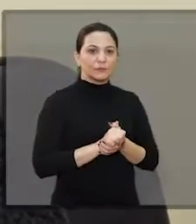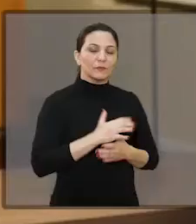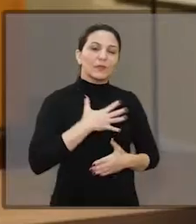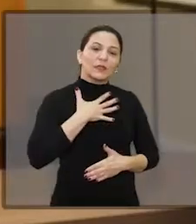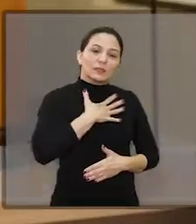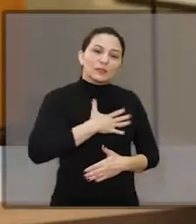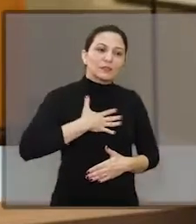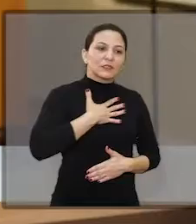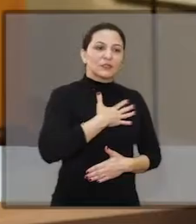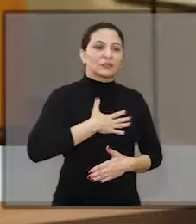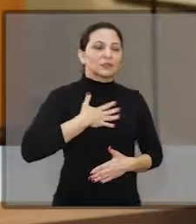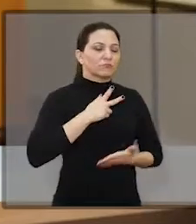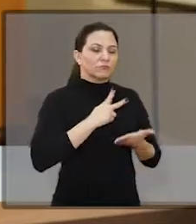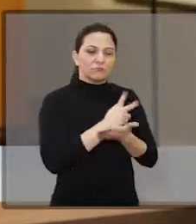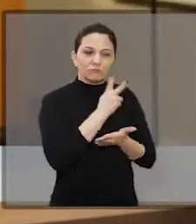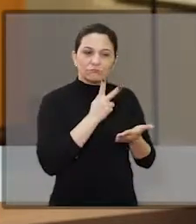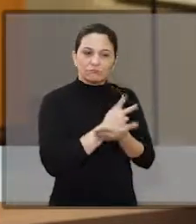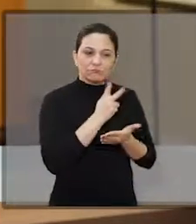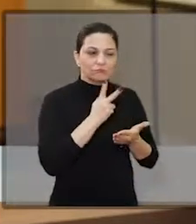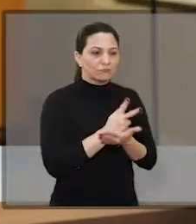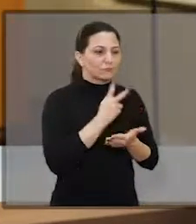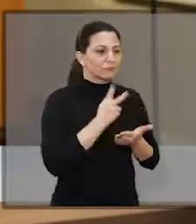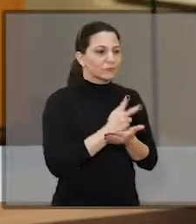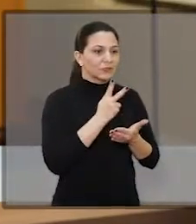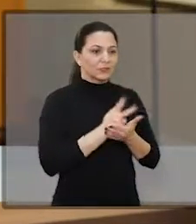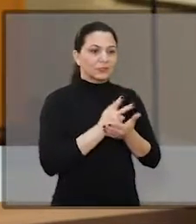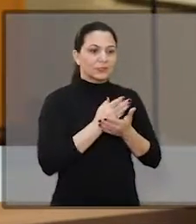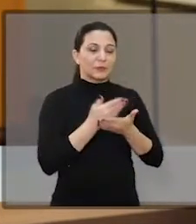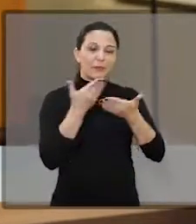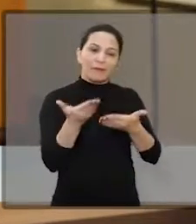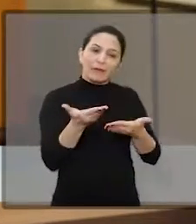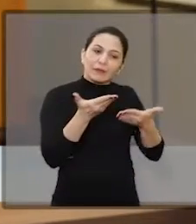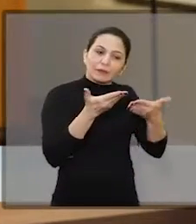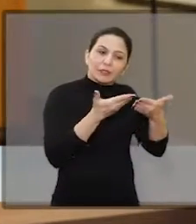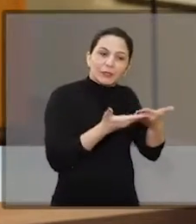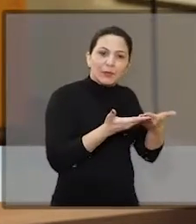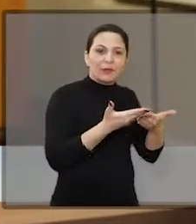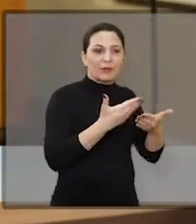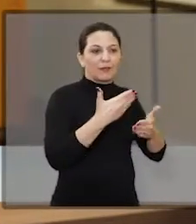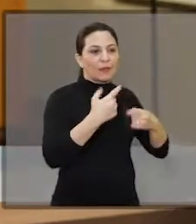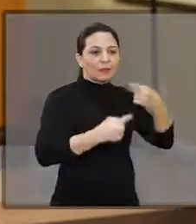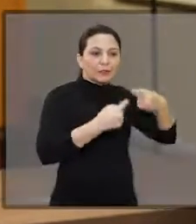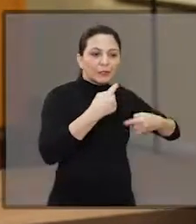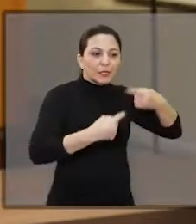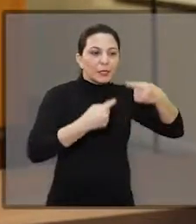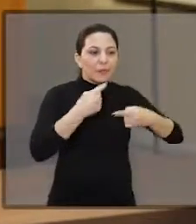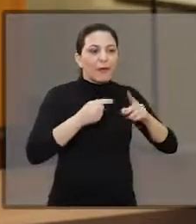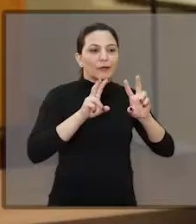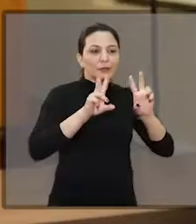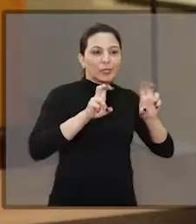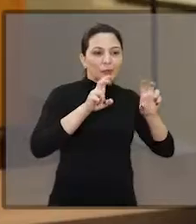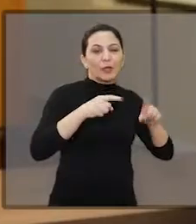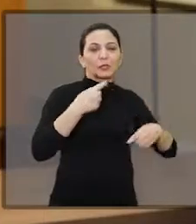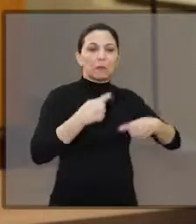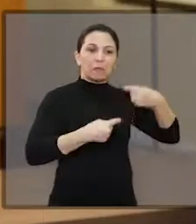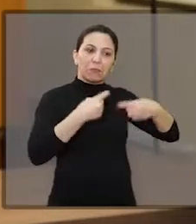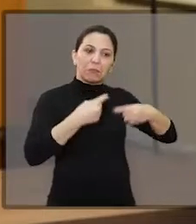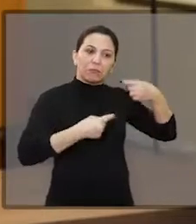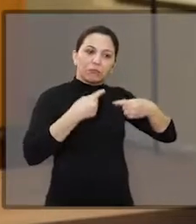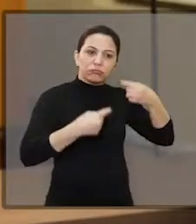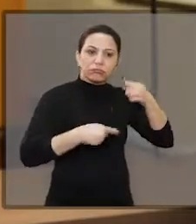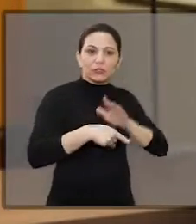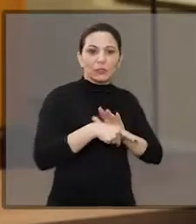É uma satisfação, é sempre uma satisfação muito grande poder receber, promover o debate público,